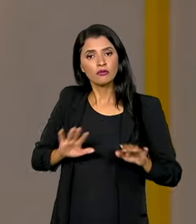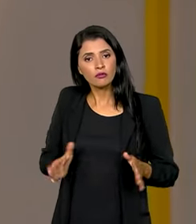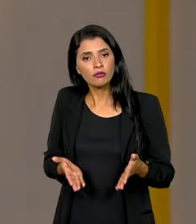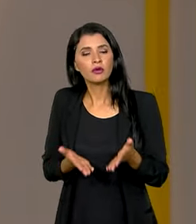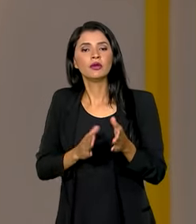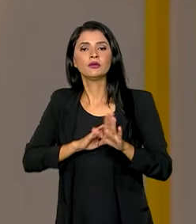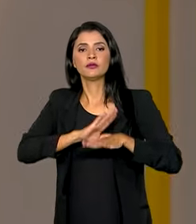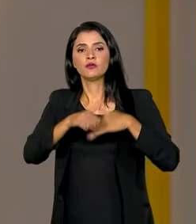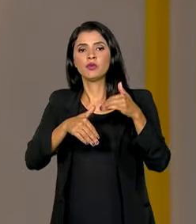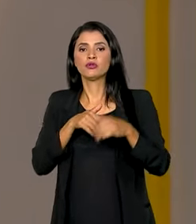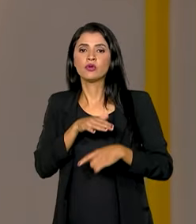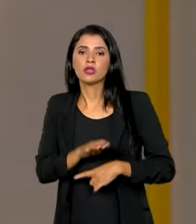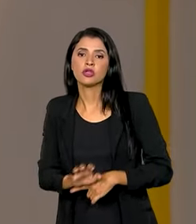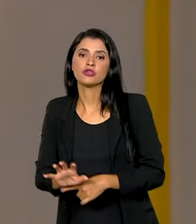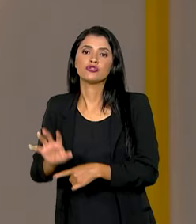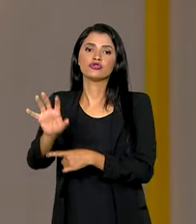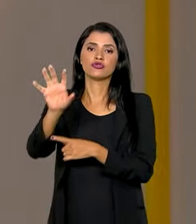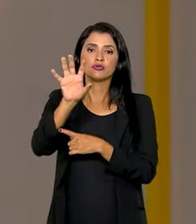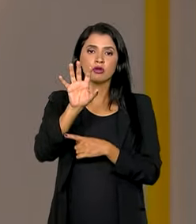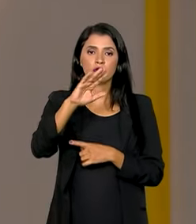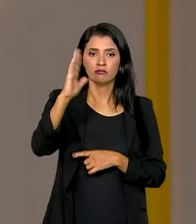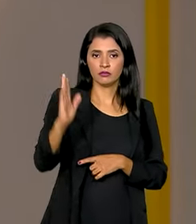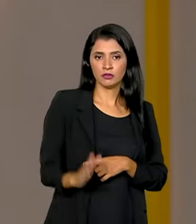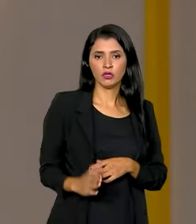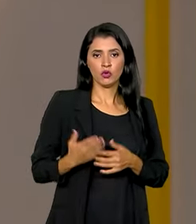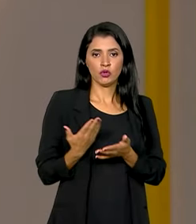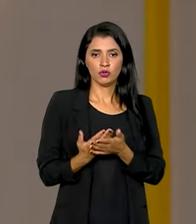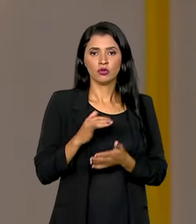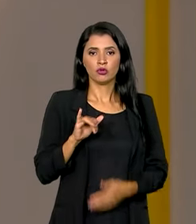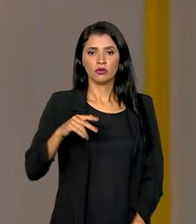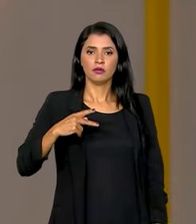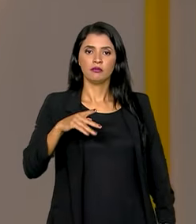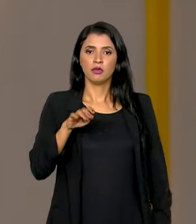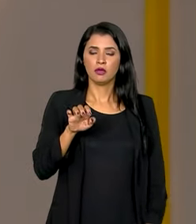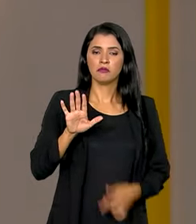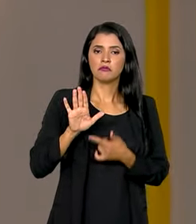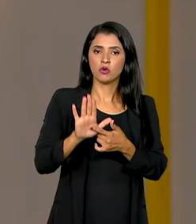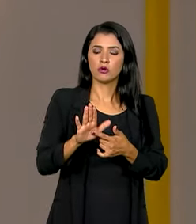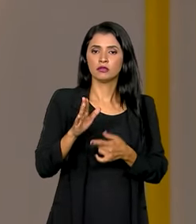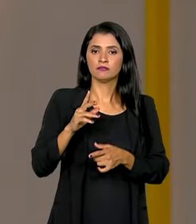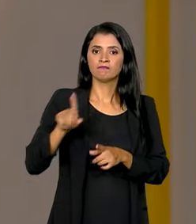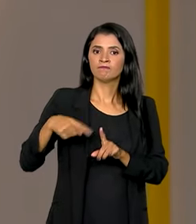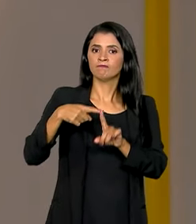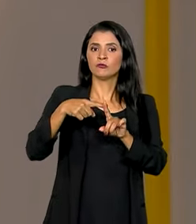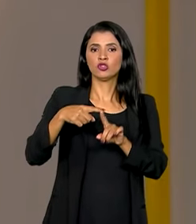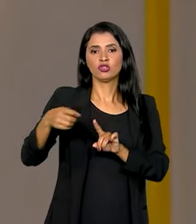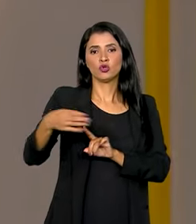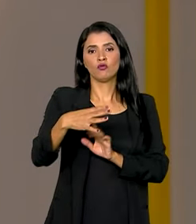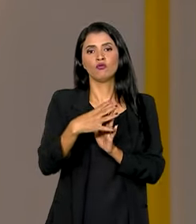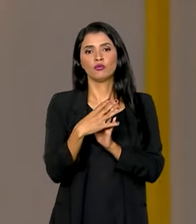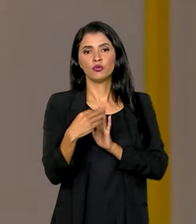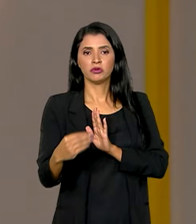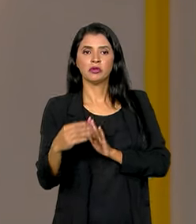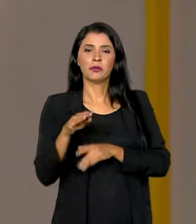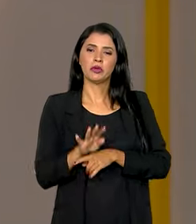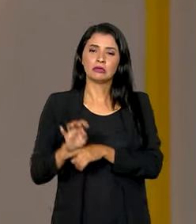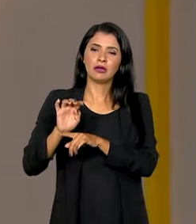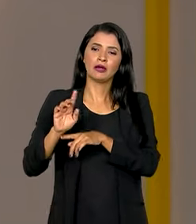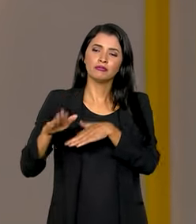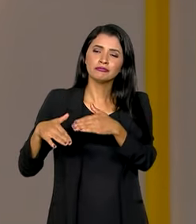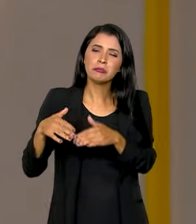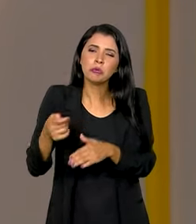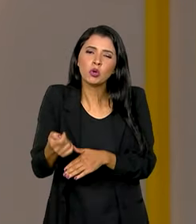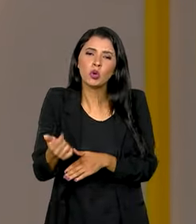desenvolvimento regional no Brasil. Um estudo do IPEA destaca as vantagens do novo modelo para estados menos desenvolvidos